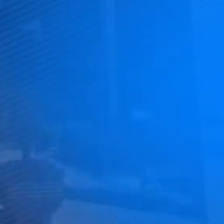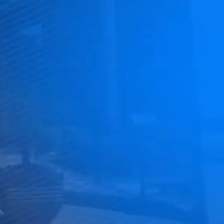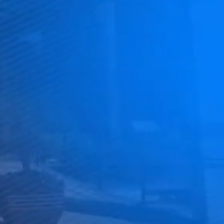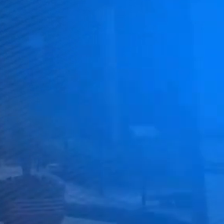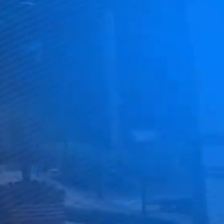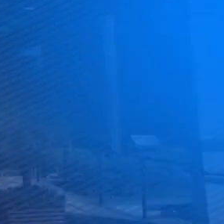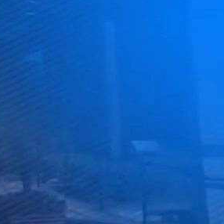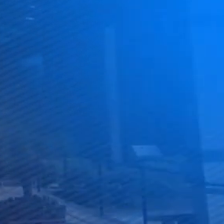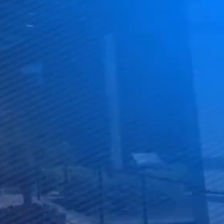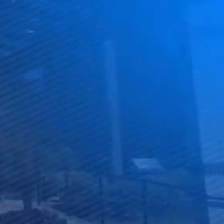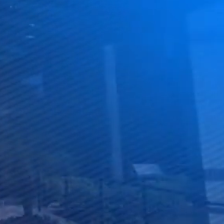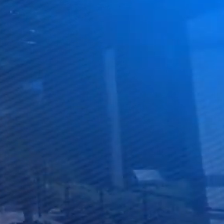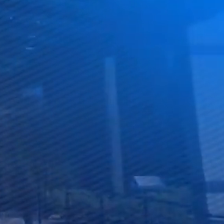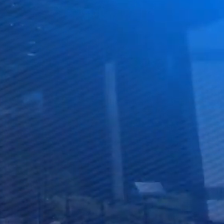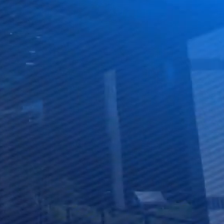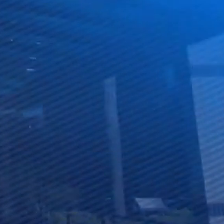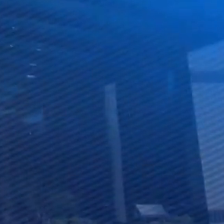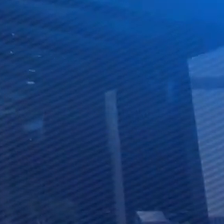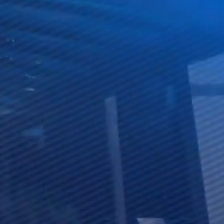assim, como né? Eu Legenda Ruberti